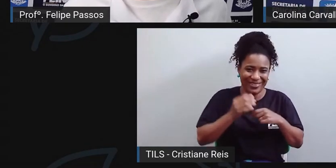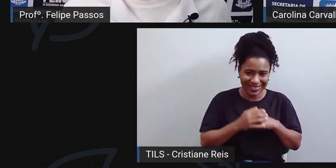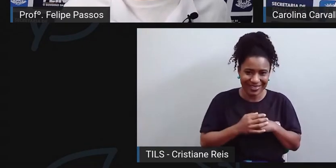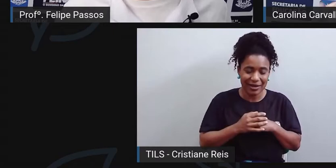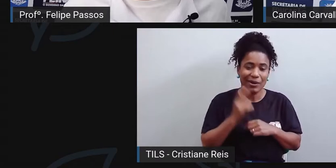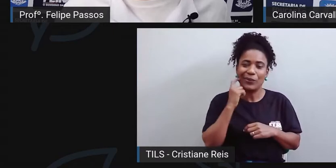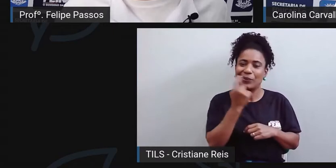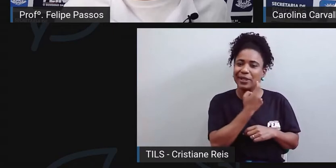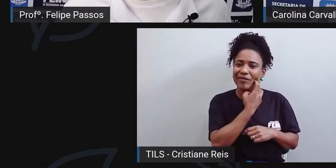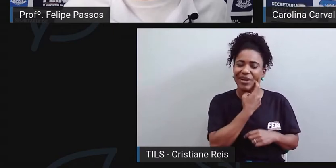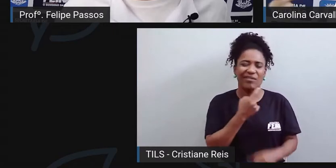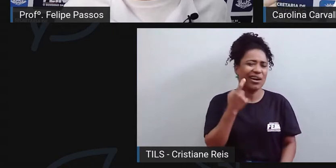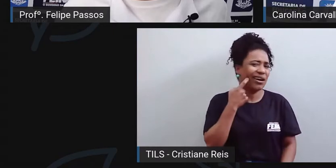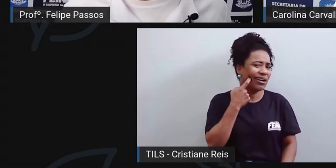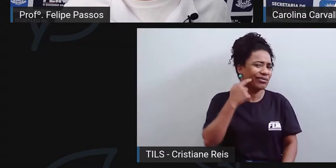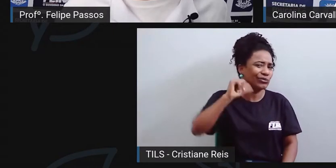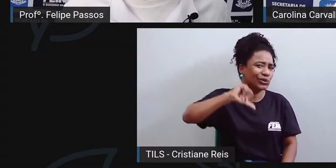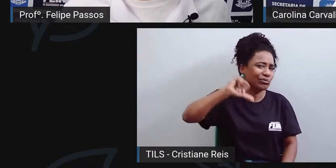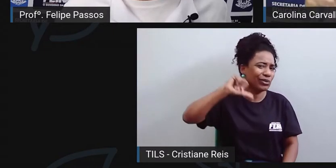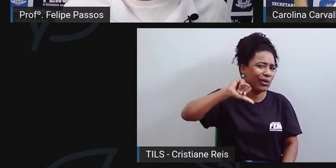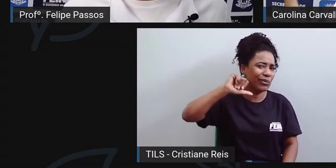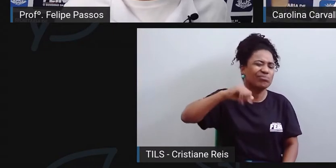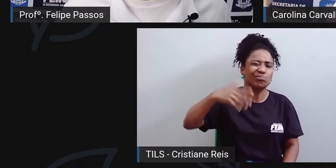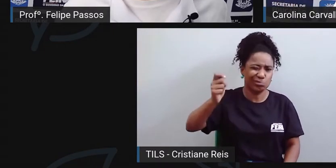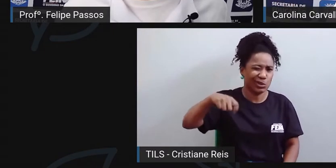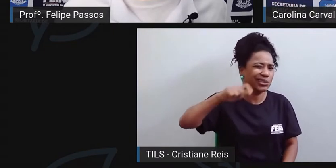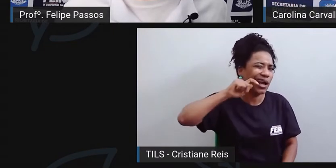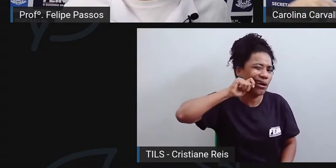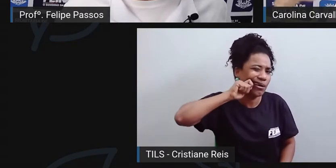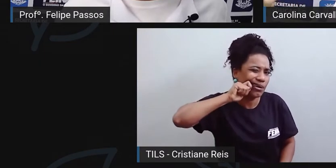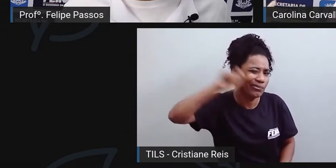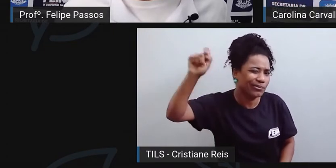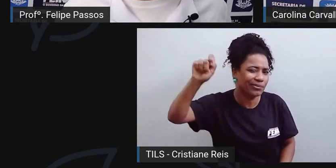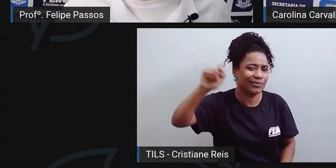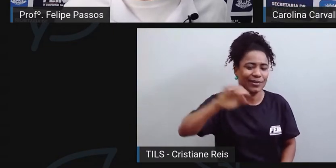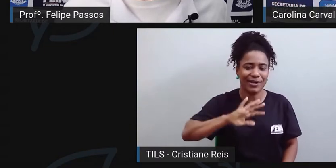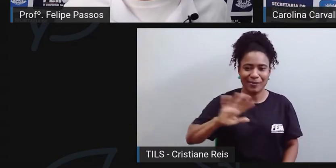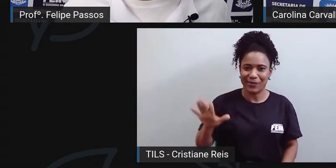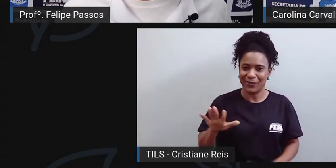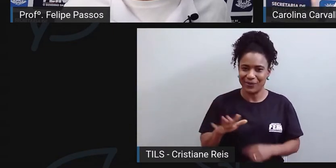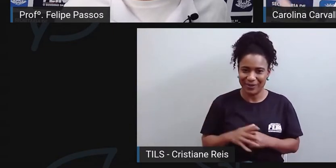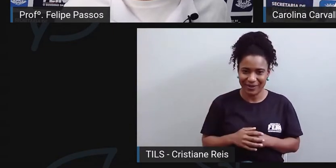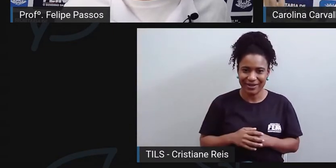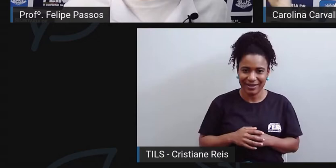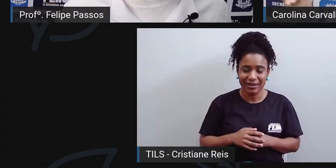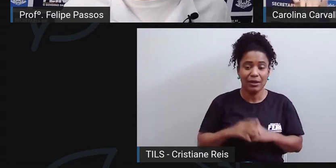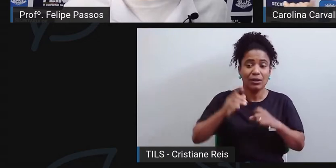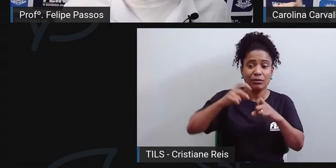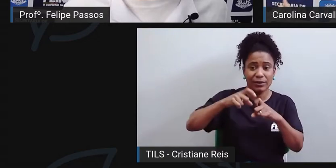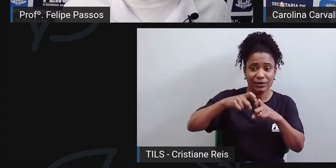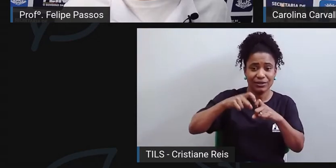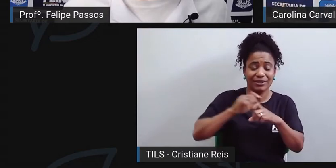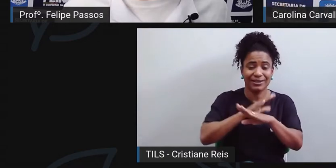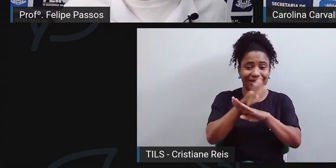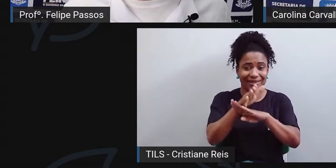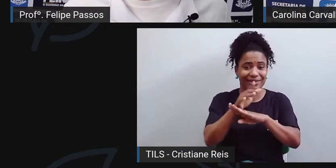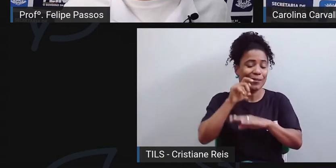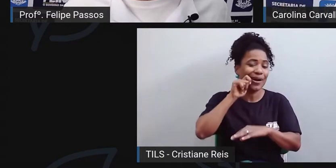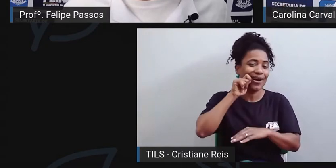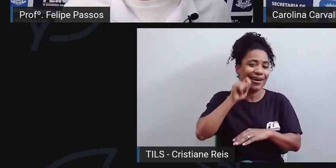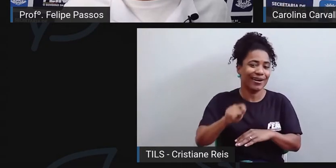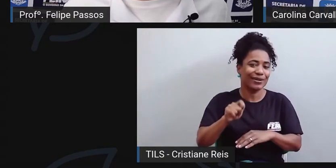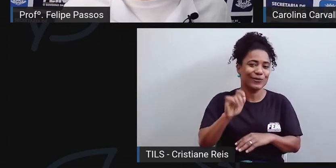E tinha essa cultura de só ir no dentista para realmente tratar algum problema, basicamente fazer extração.